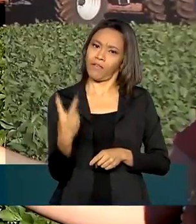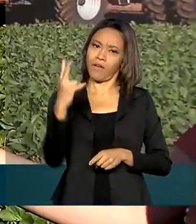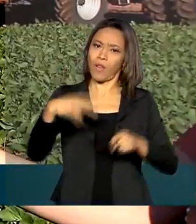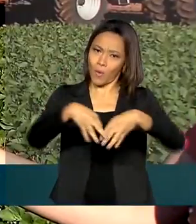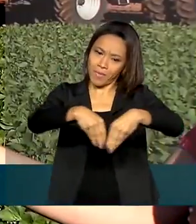bastante, né? Ficou muito bonita.